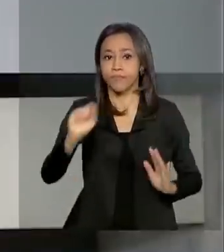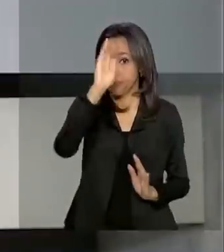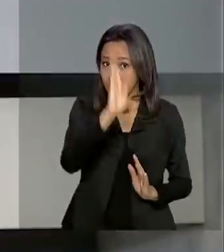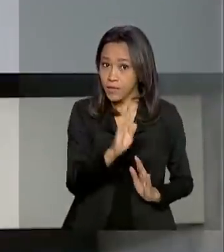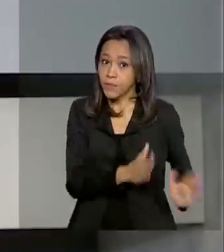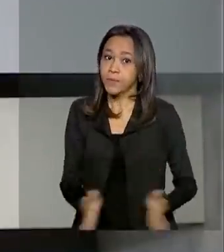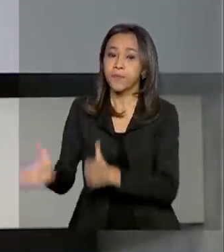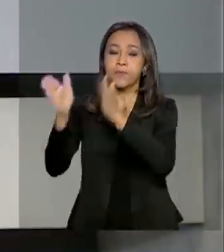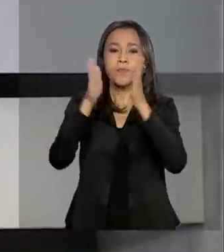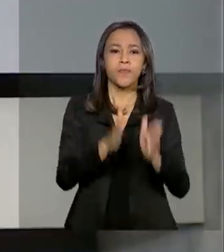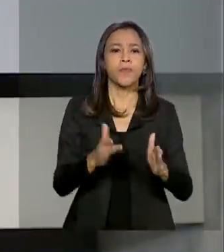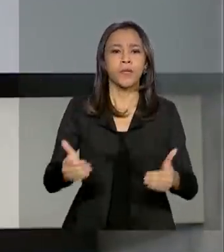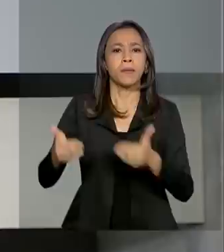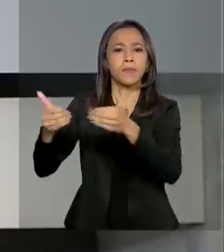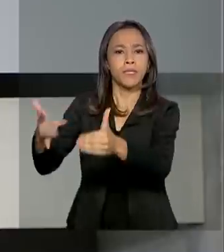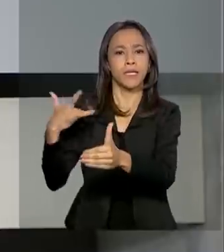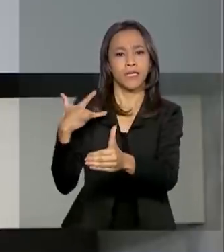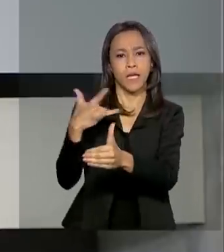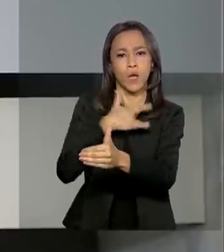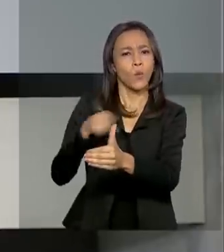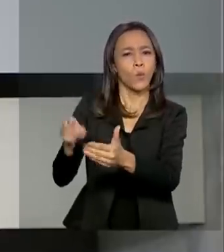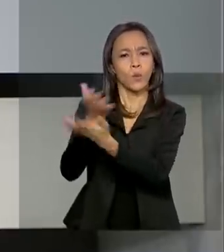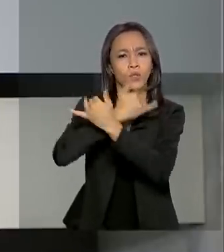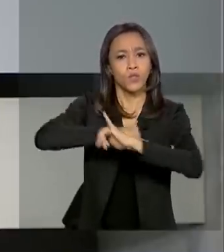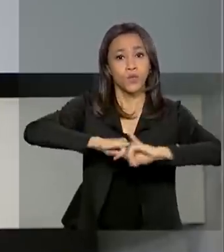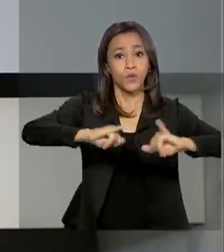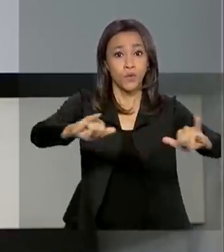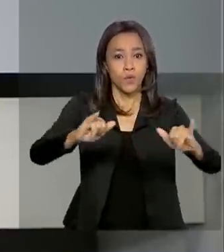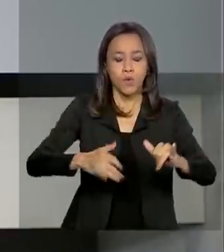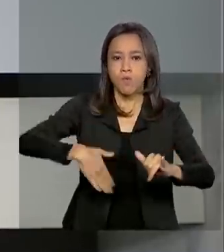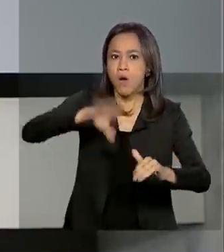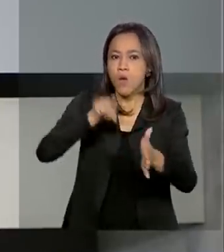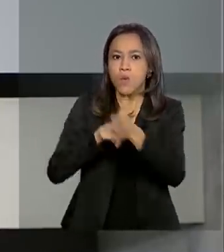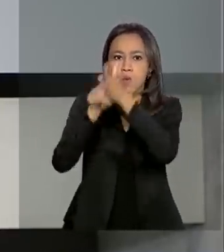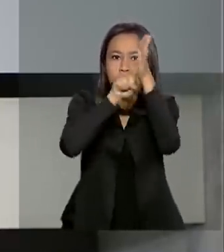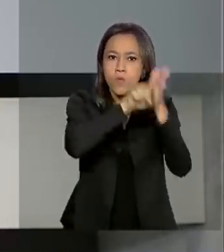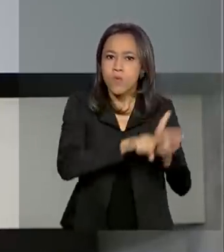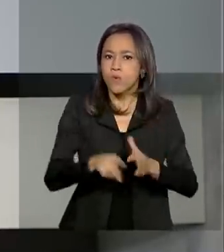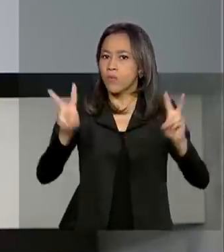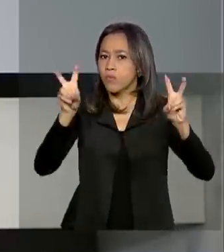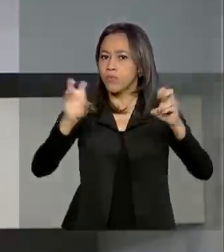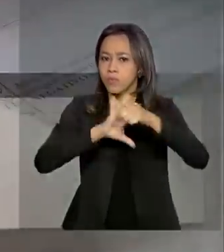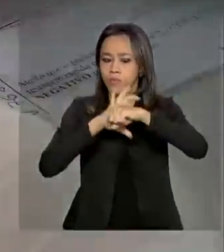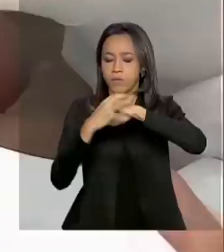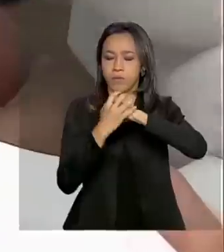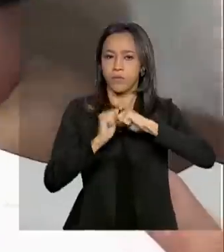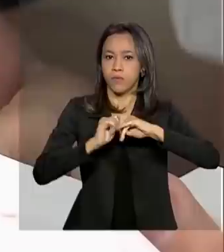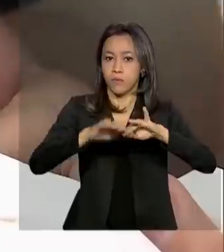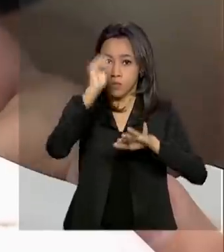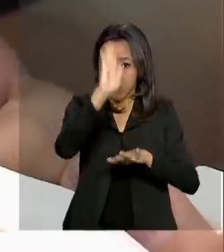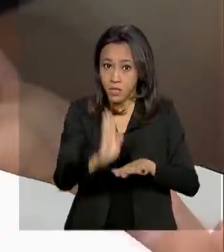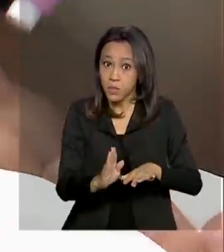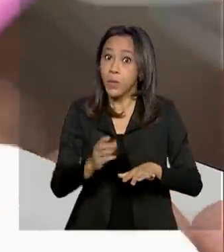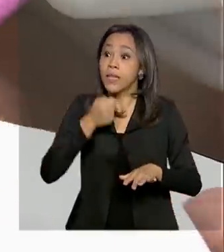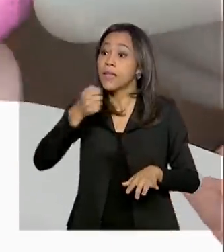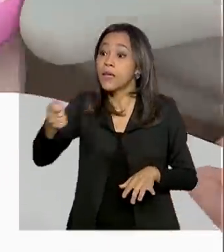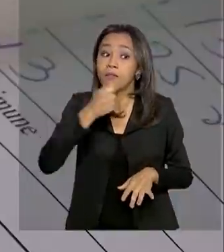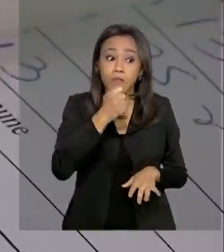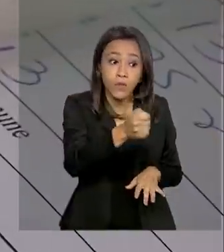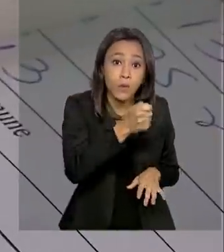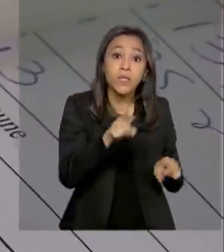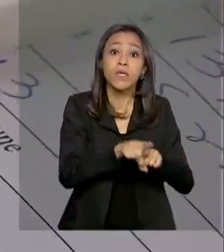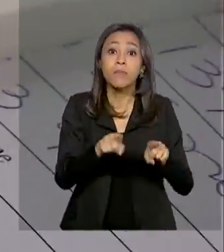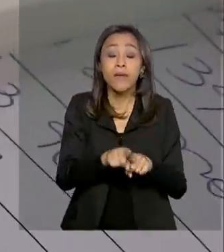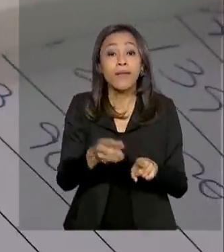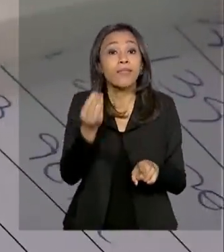Ministério da Saúde divulga resultado do maior estudo sobre a Covid-19 no Brasil. Pesquisa entrevistou e testou